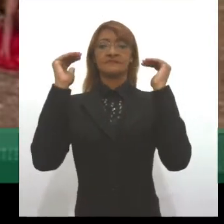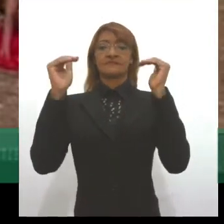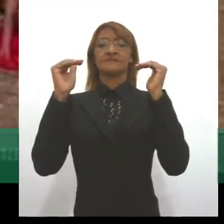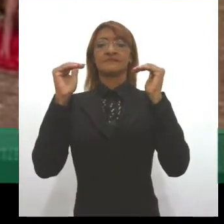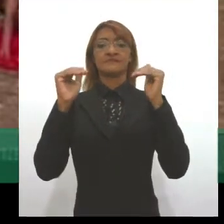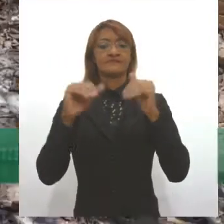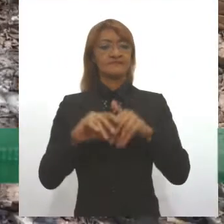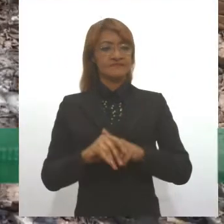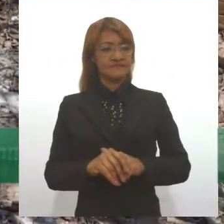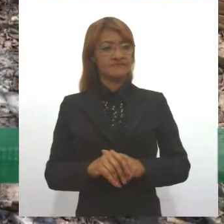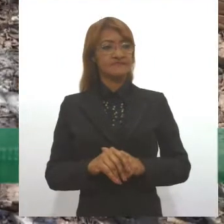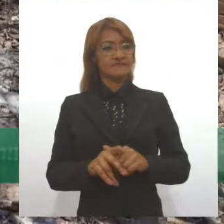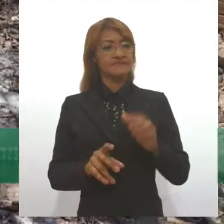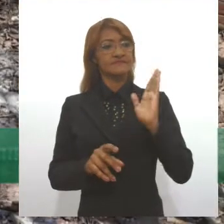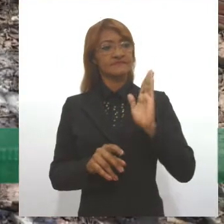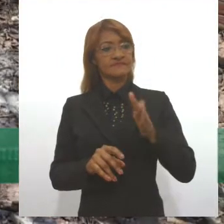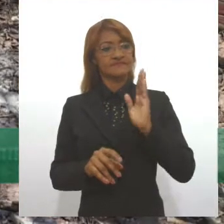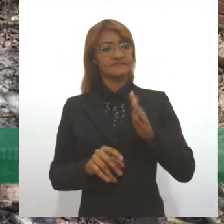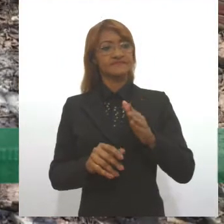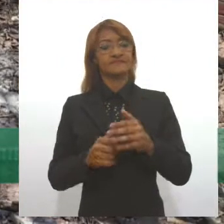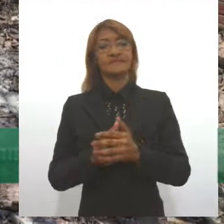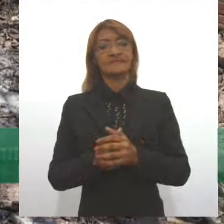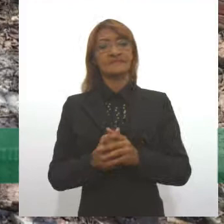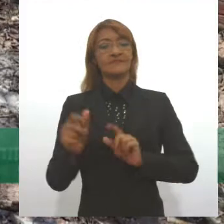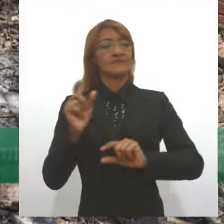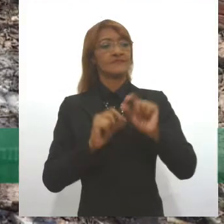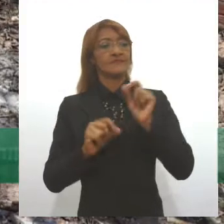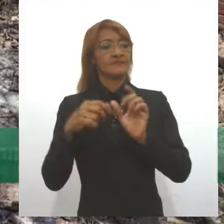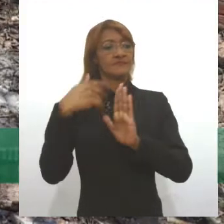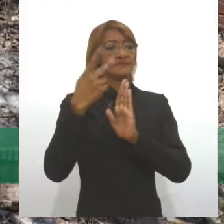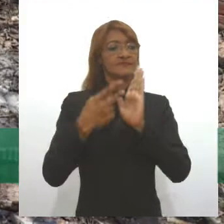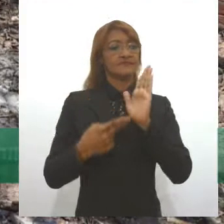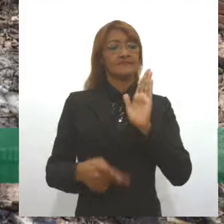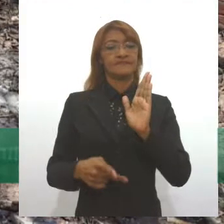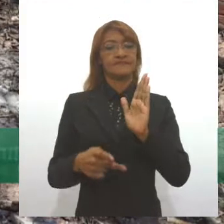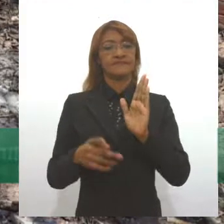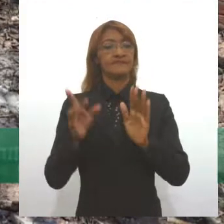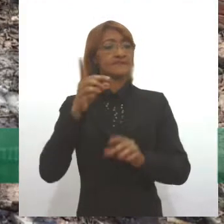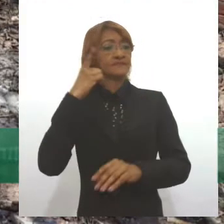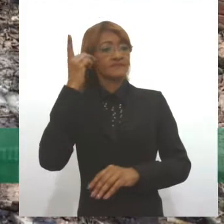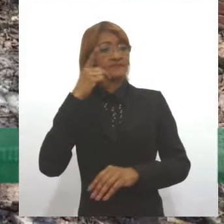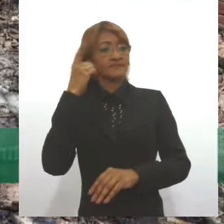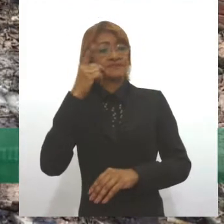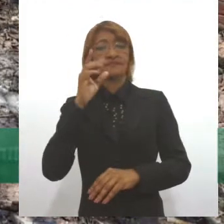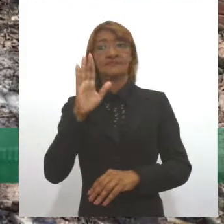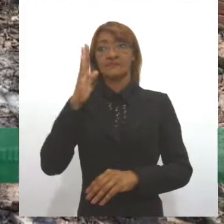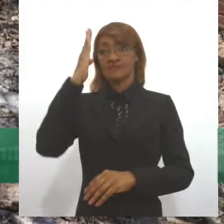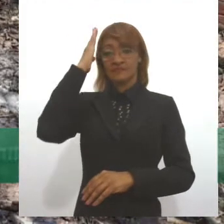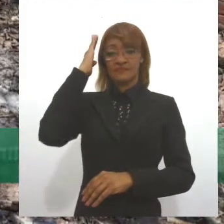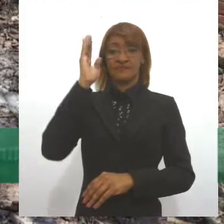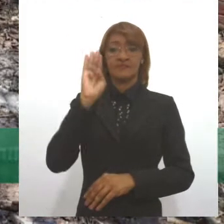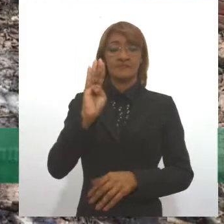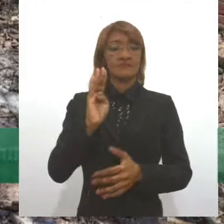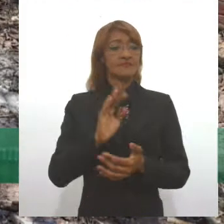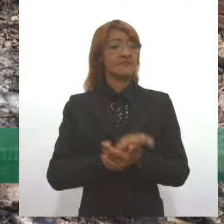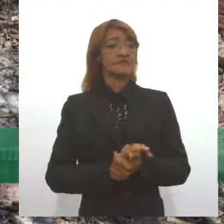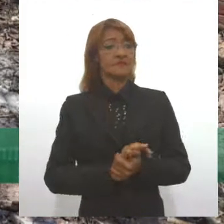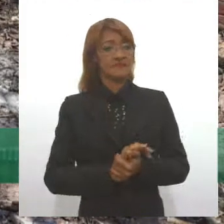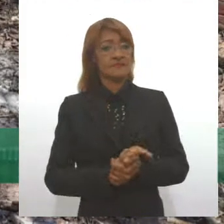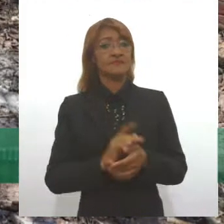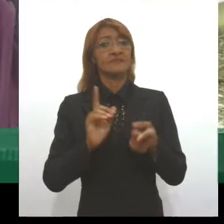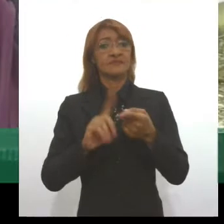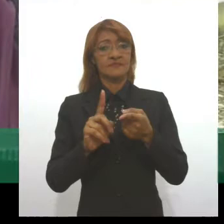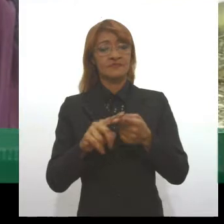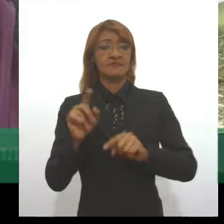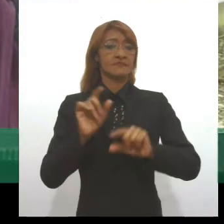indicação desse projeto do deputado Irã Barbosa e com aprovação. Haja vista